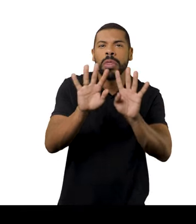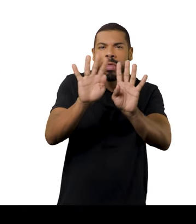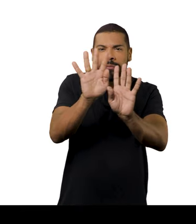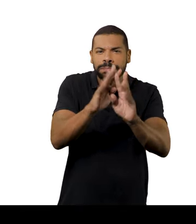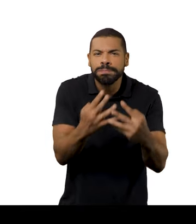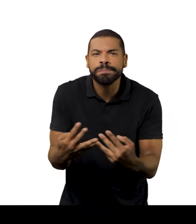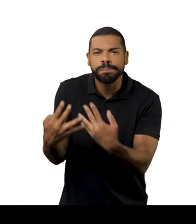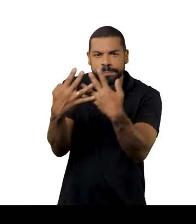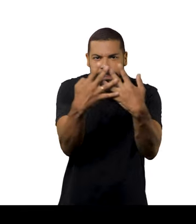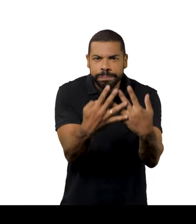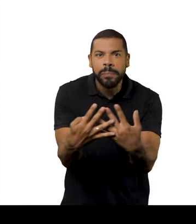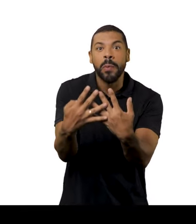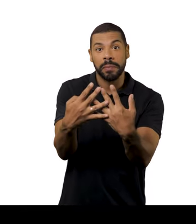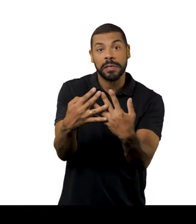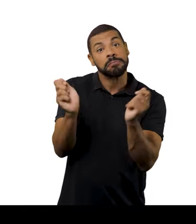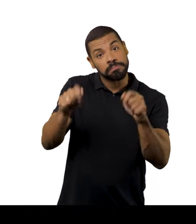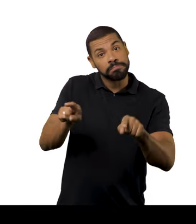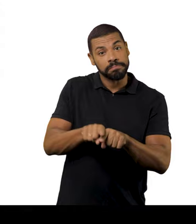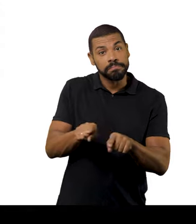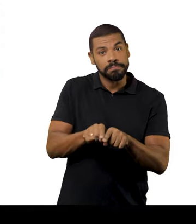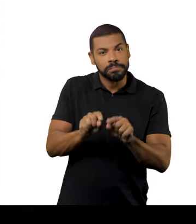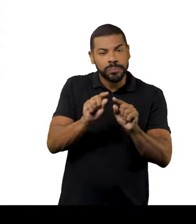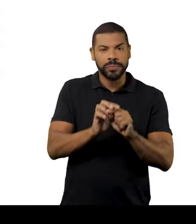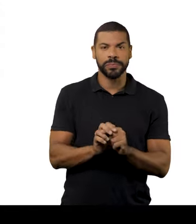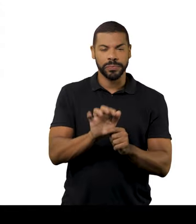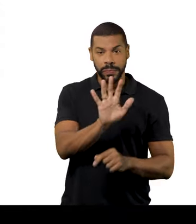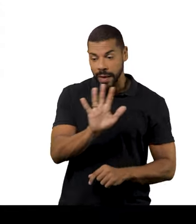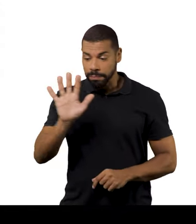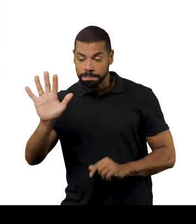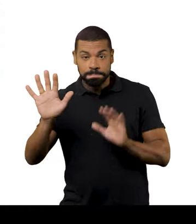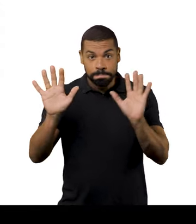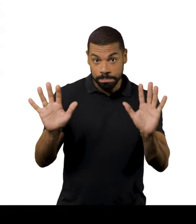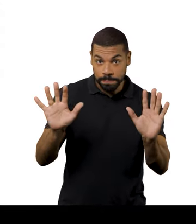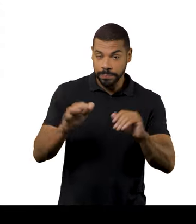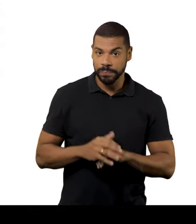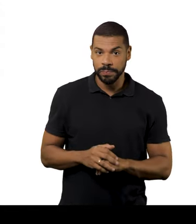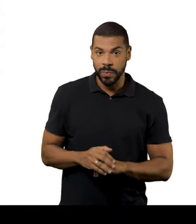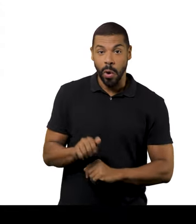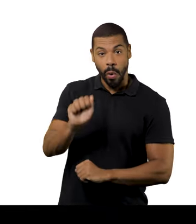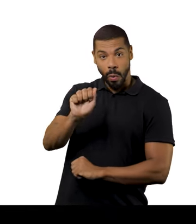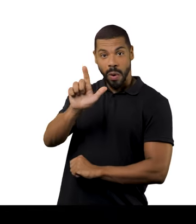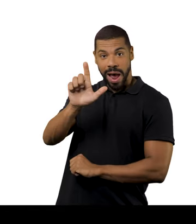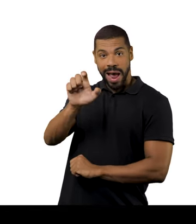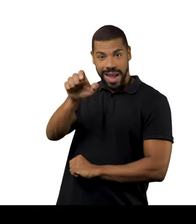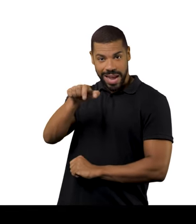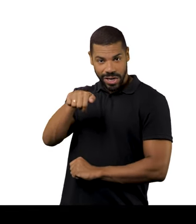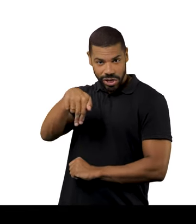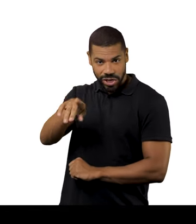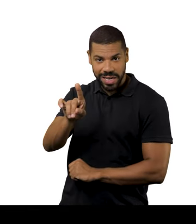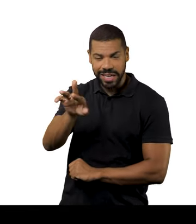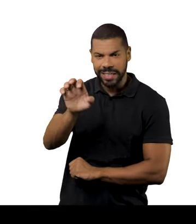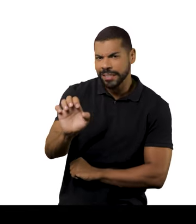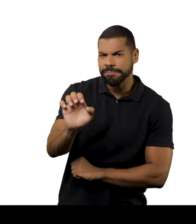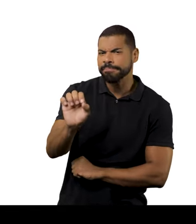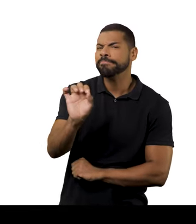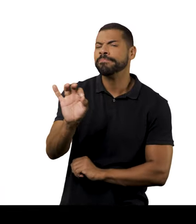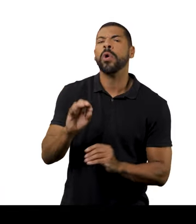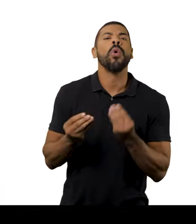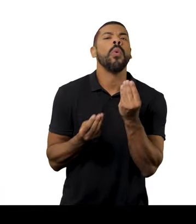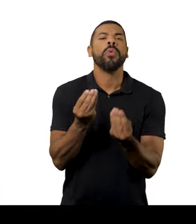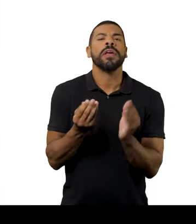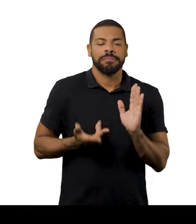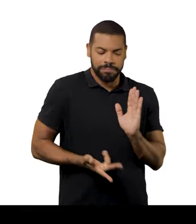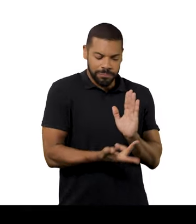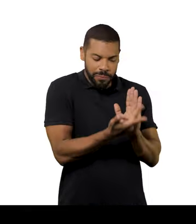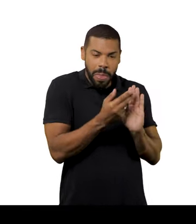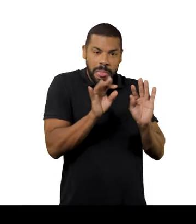estampa não tivesse quebra. A ideia era que a gente pudesse ver os painéis inteiros da trama. O Alexandre fez uma coisa incrível.